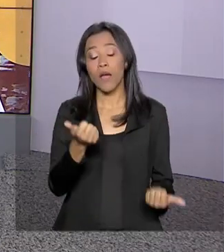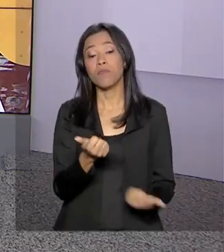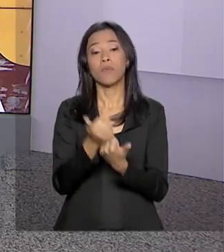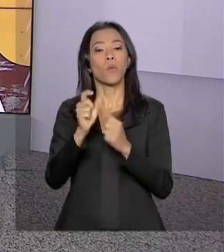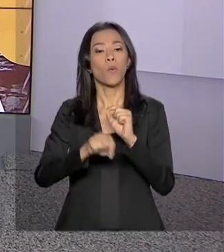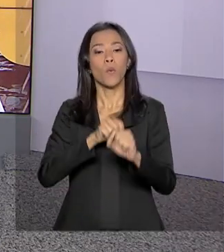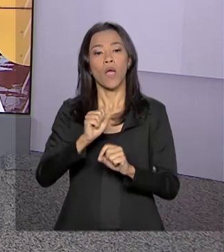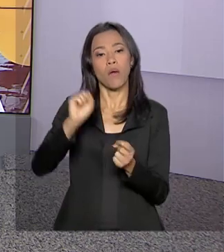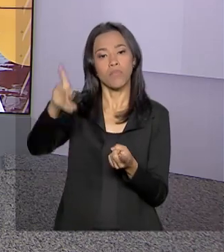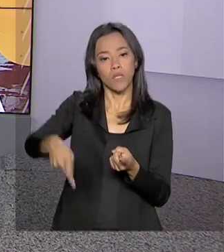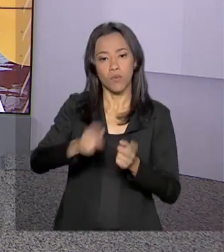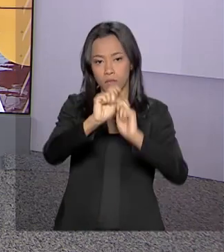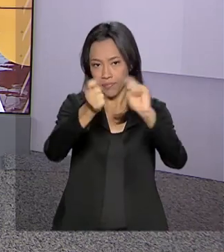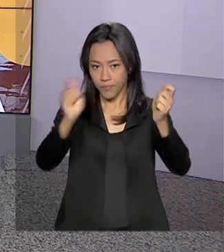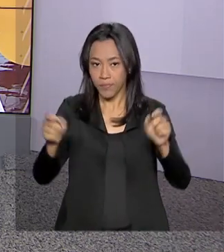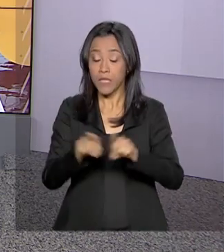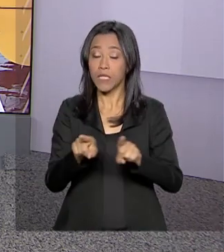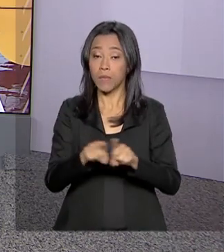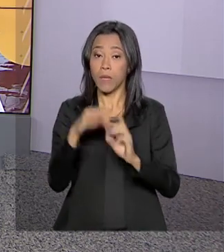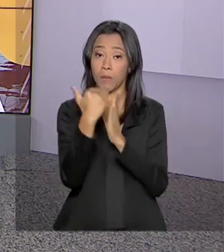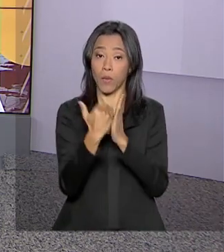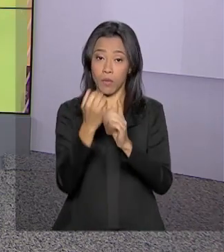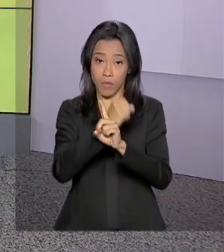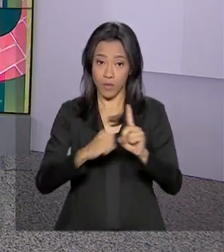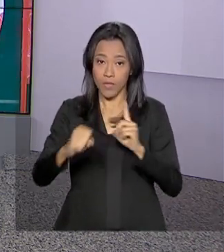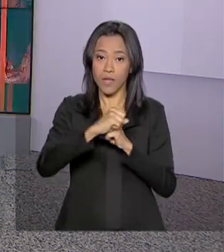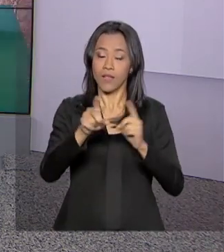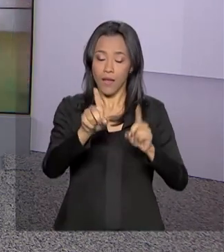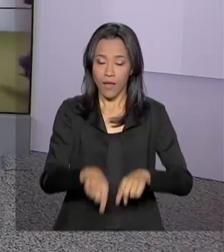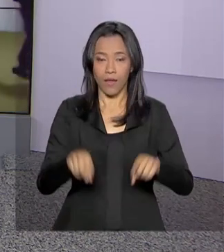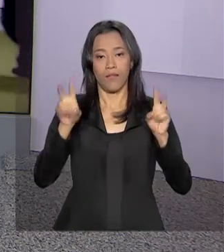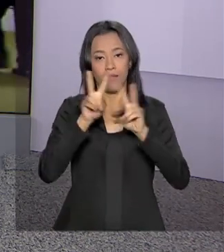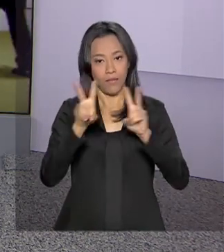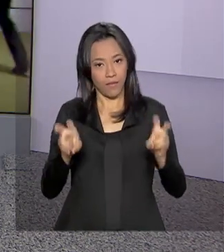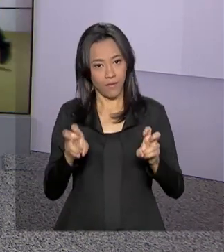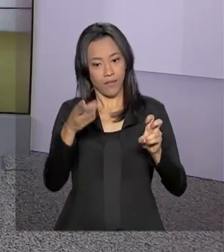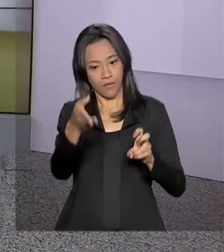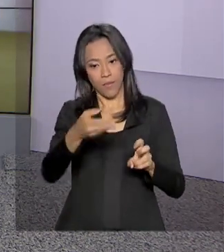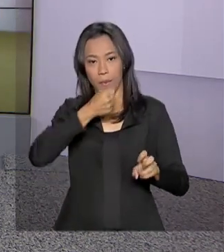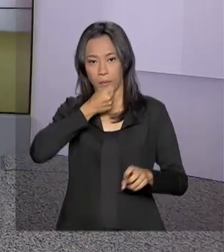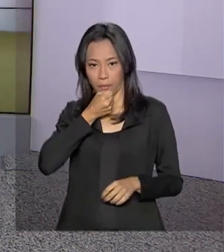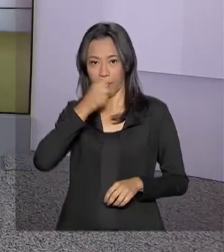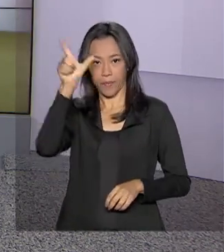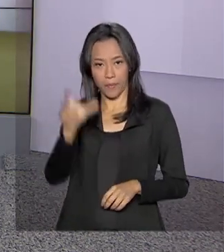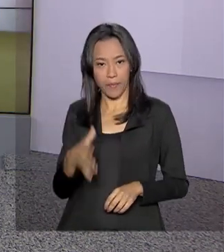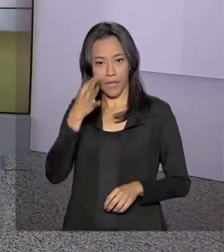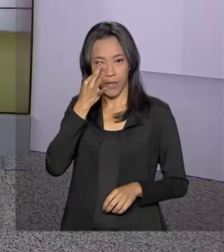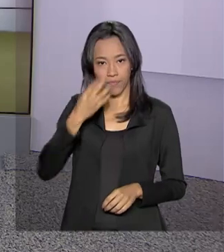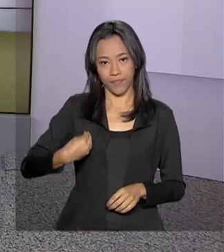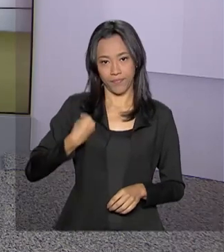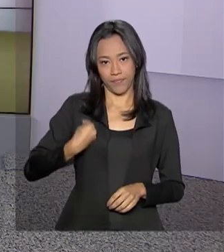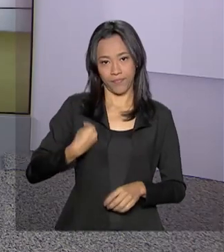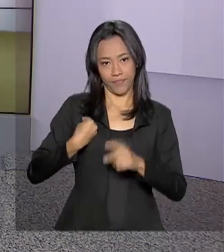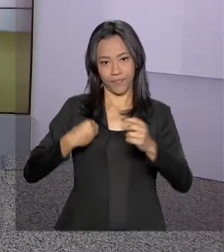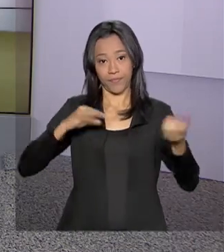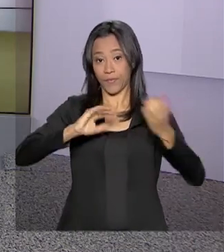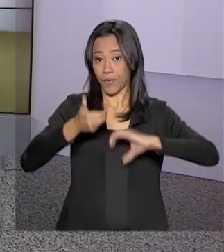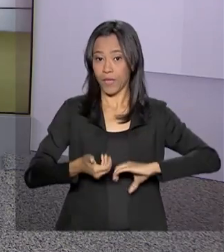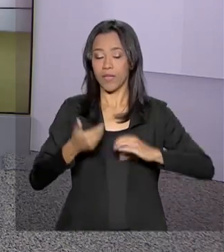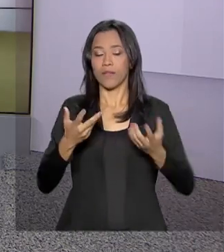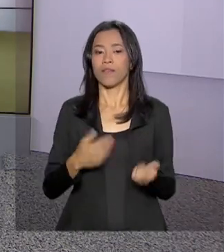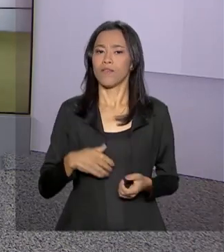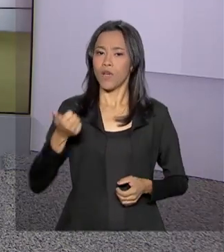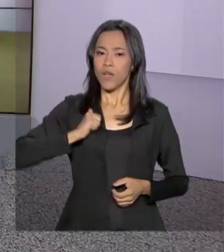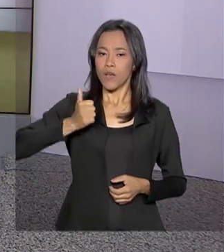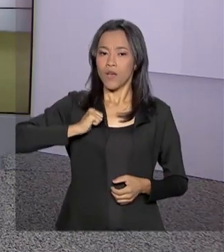aposentadorias e programas sociais. Assunto para a nossa repórter Selma Dias, que está lá no Congresso. Selma, a gente pode dizer que foi um alívio para o governo?